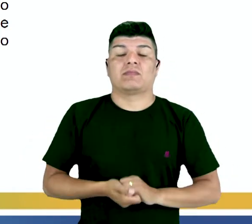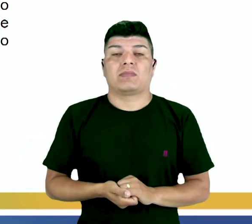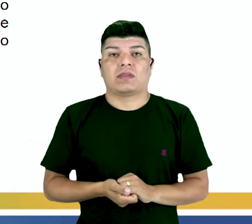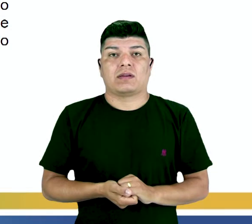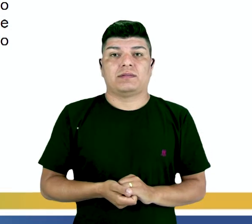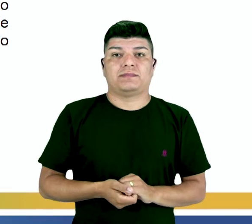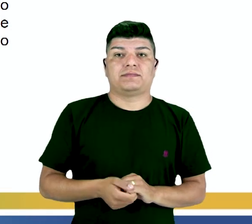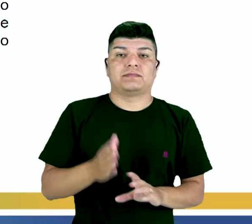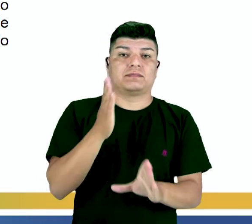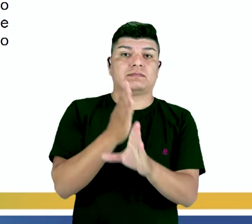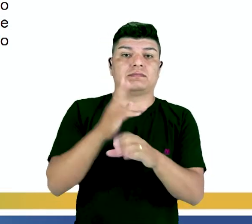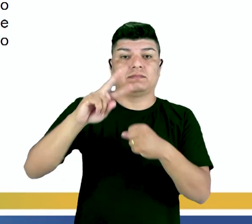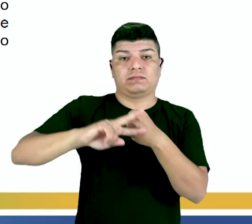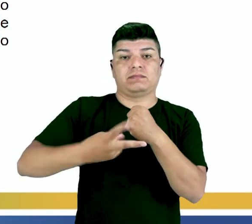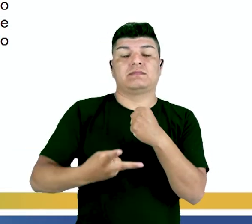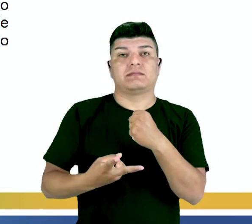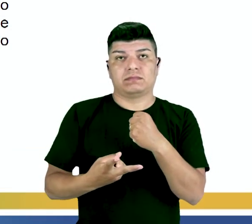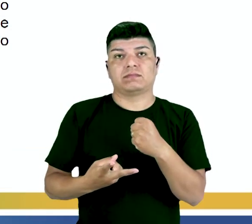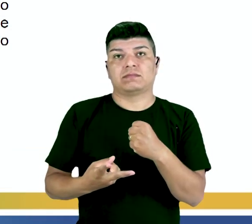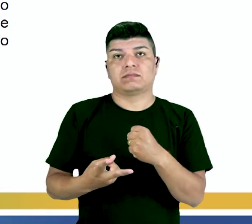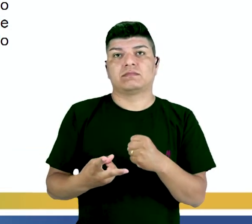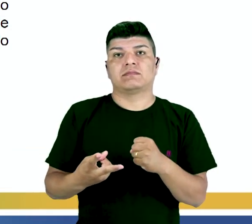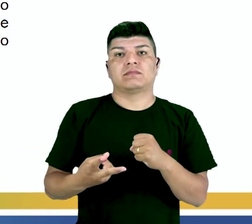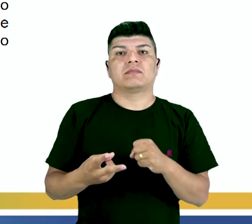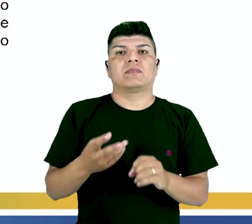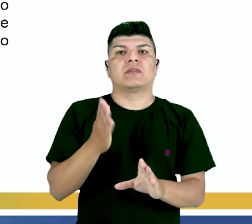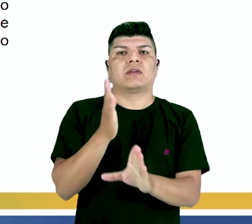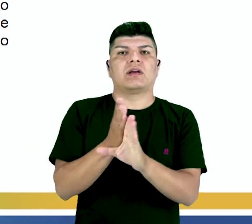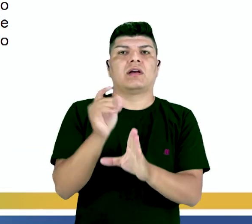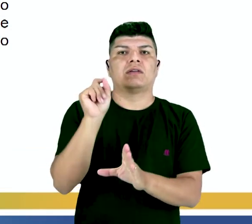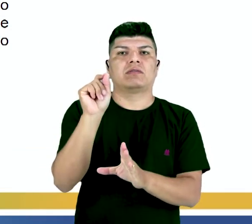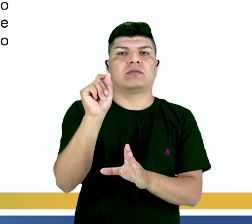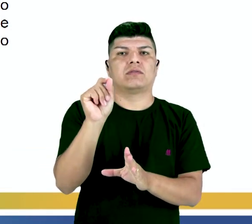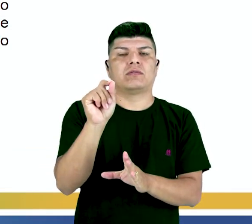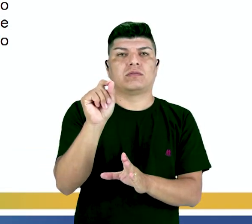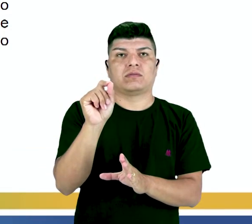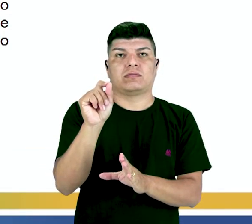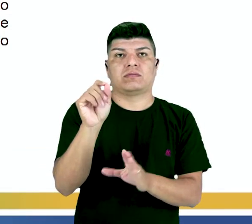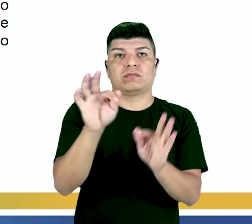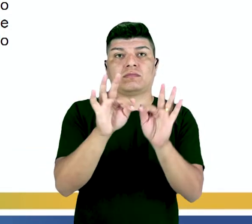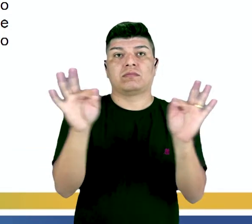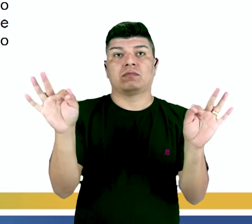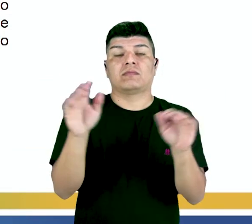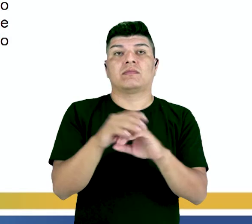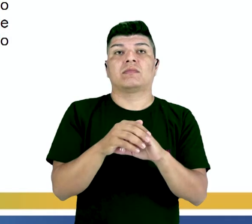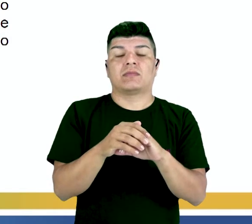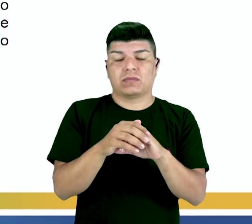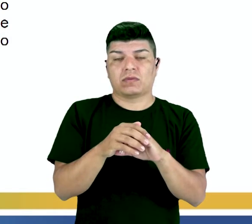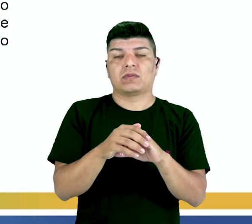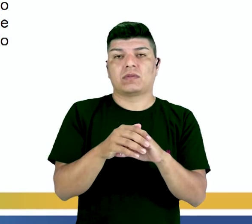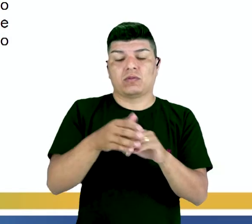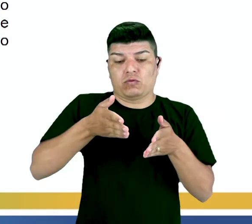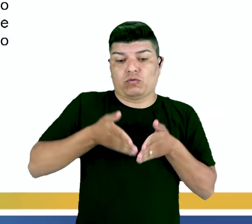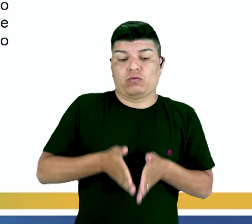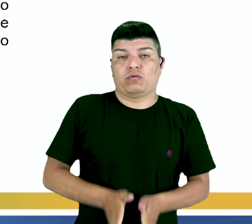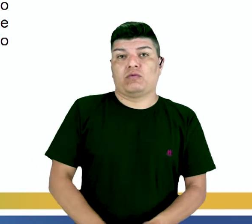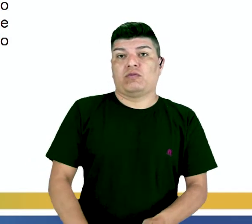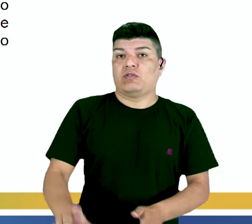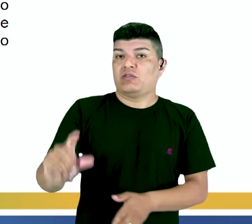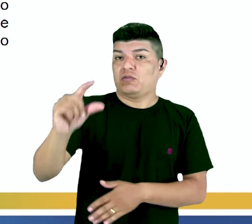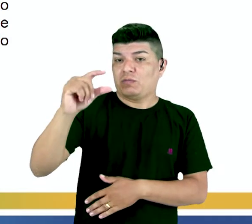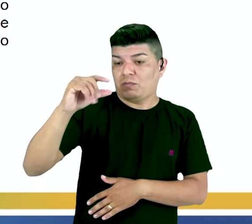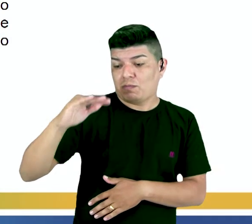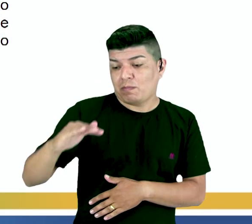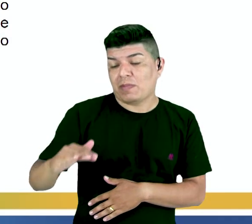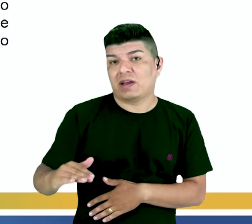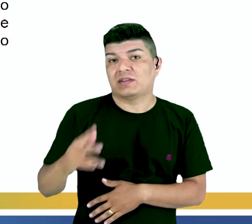de causa e consequência. Então, o que seria a causa nesse trecho? A causa nada mais seria que o nascimento dele de um tamanho